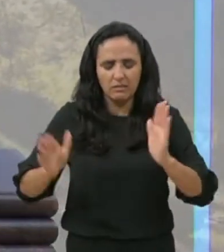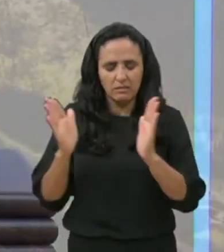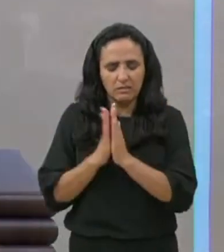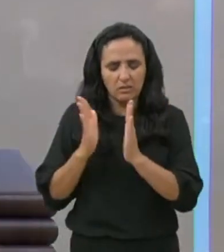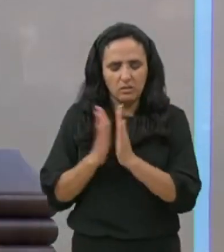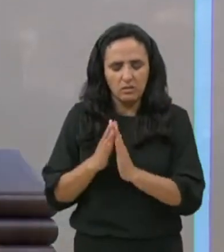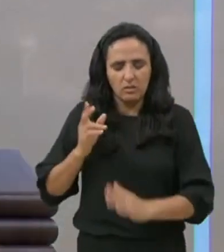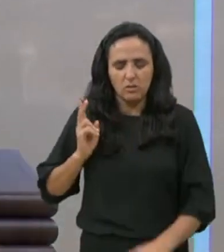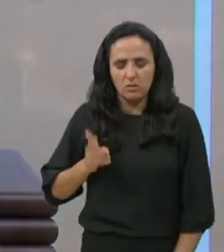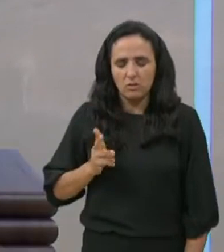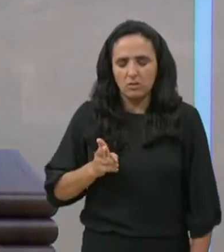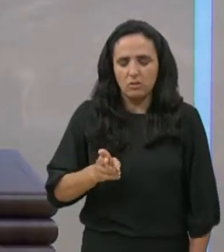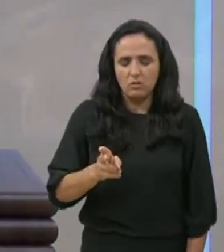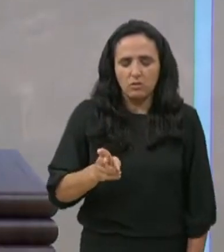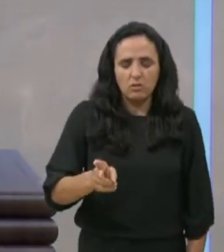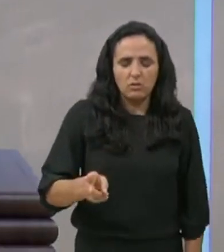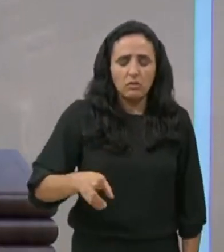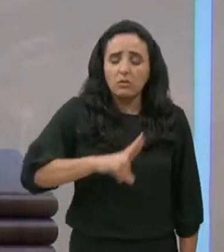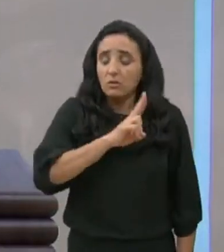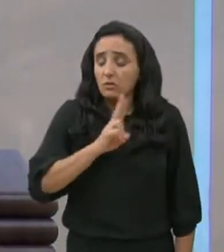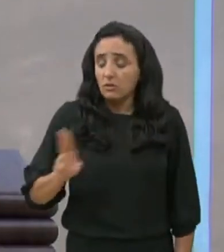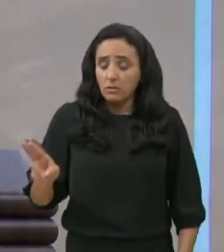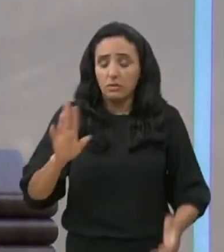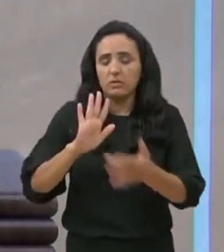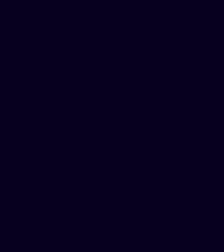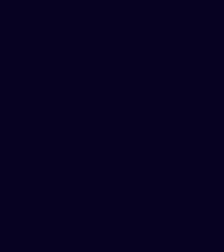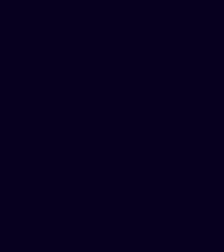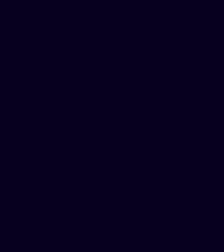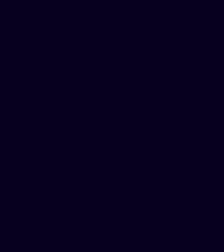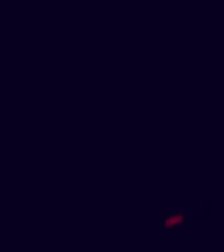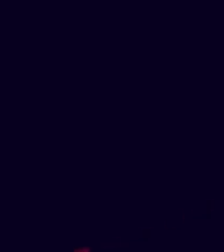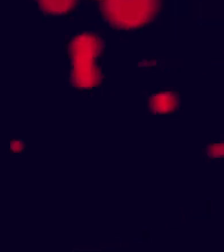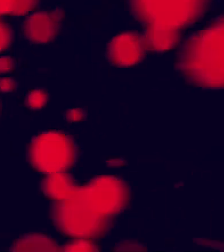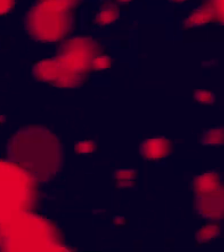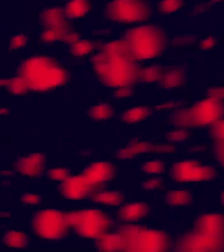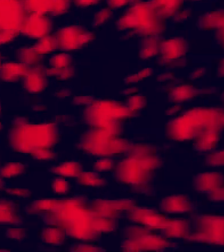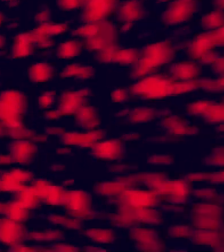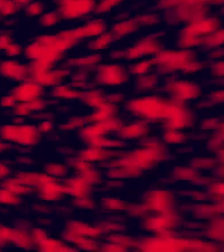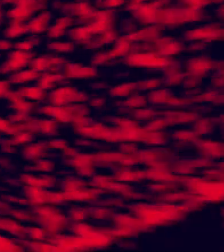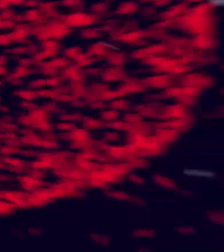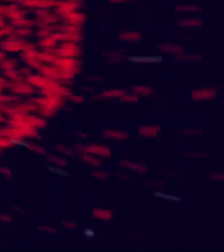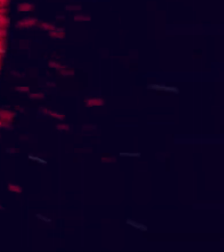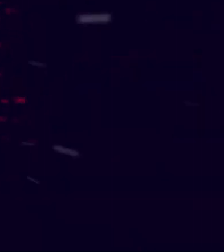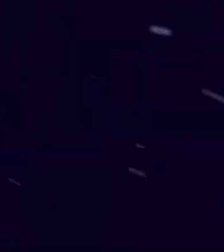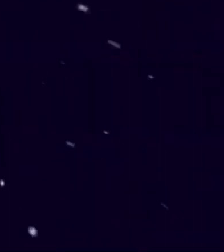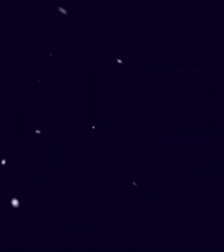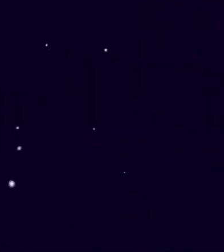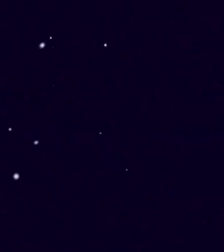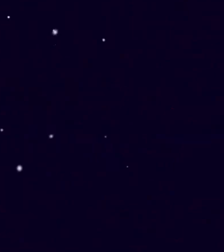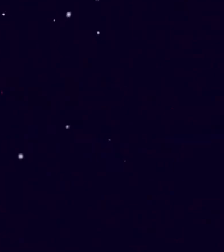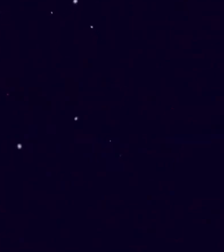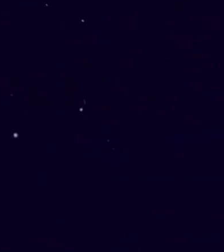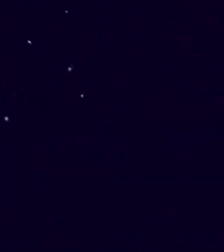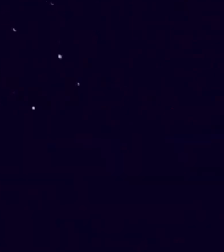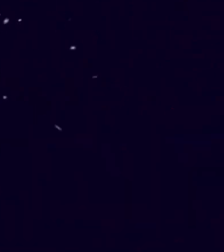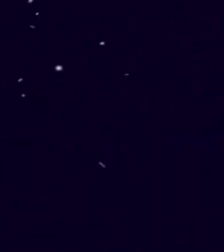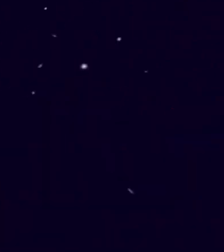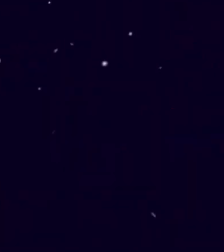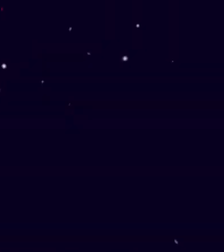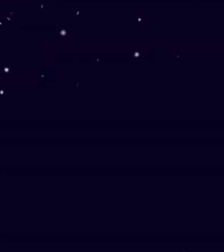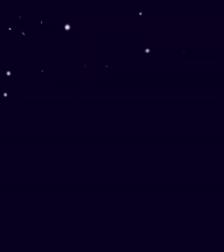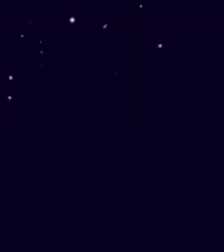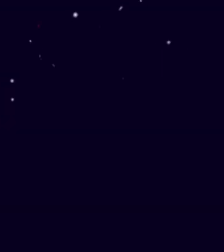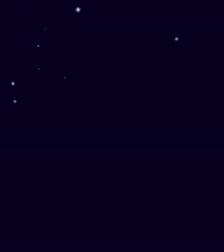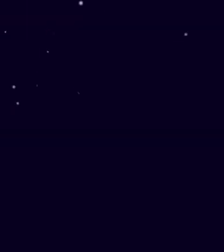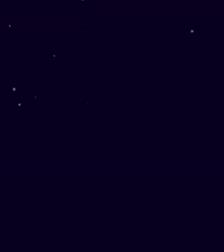aumenta, meu Pai, em nome de Jesus, porque nós oramos, e oramos crendo que o Senhor dá-nos a vitória, em